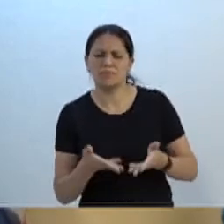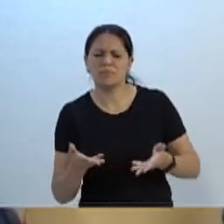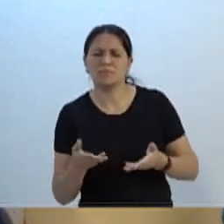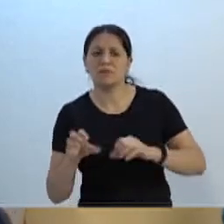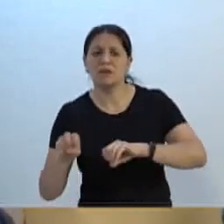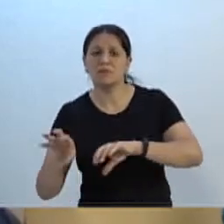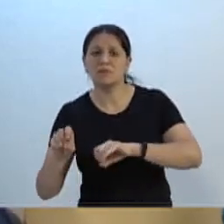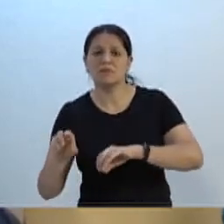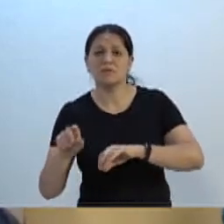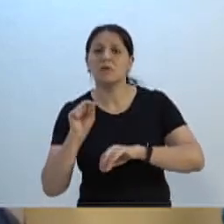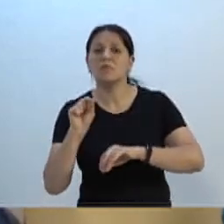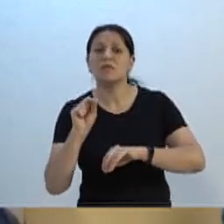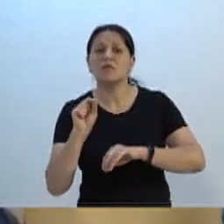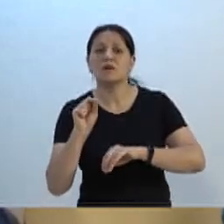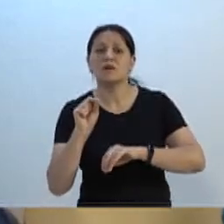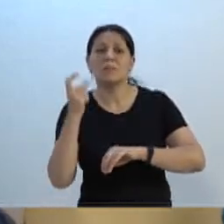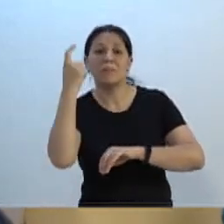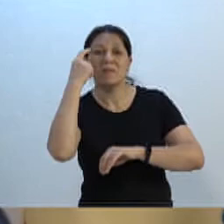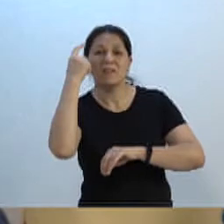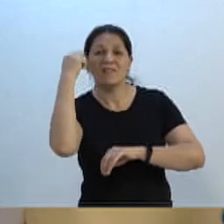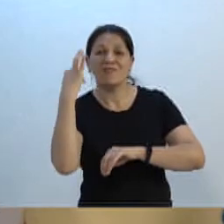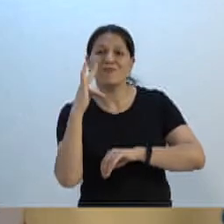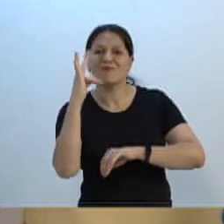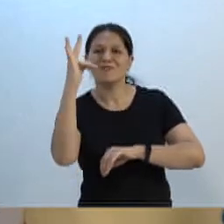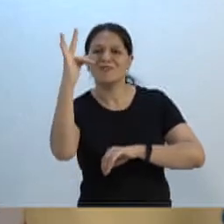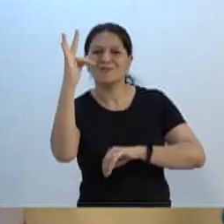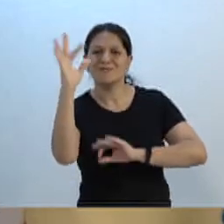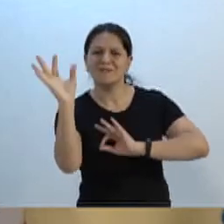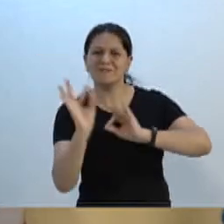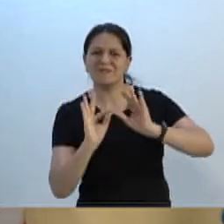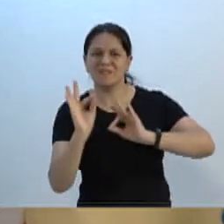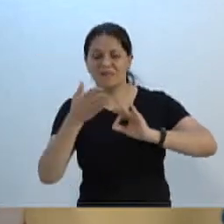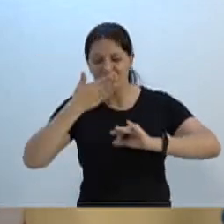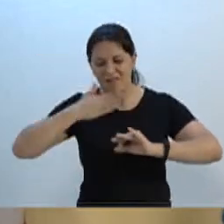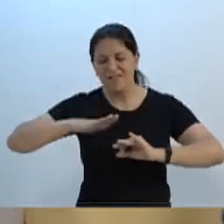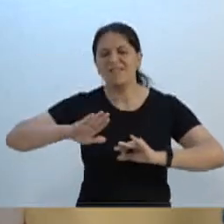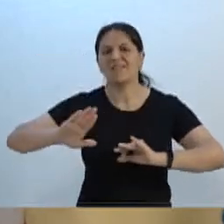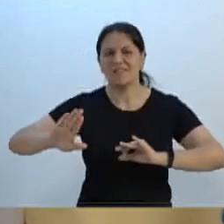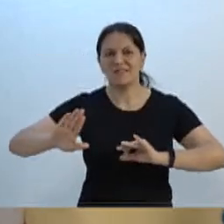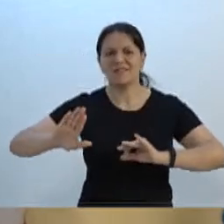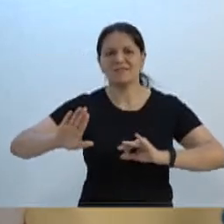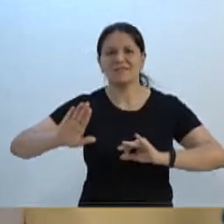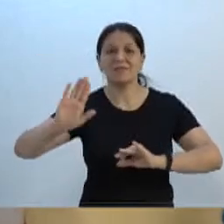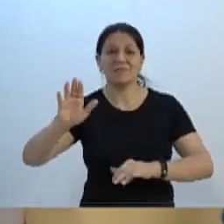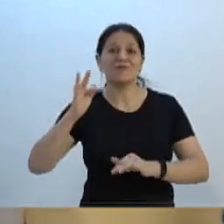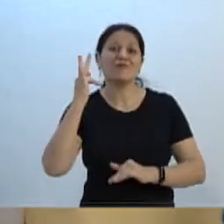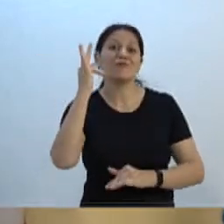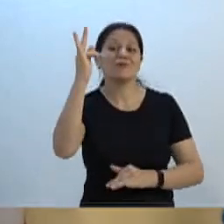no futuro. é preparar as nossas crianças para o adulto de amanhã.